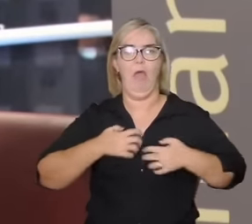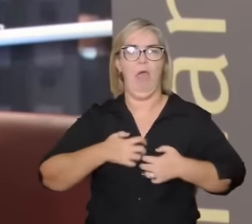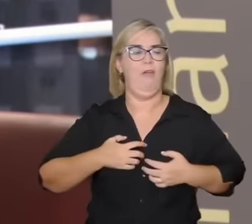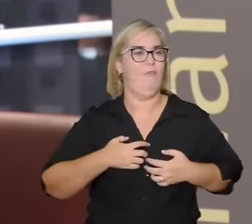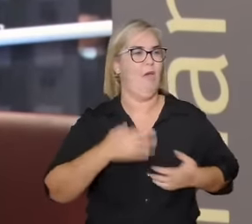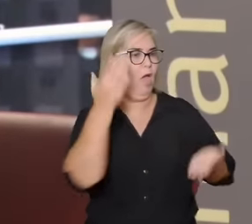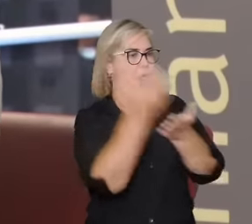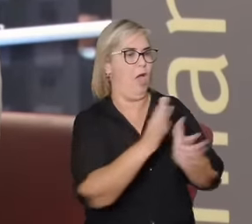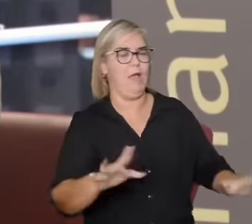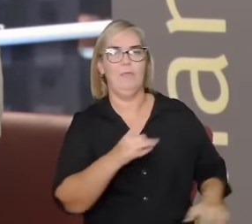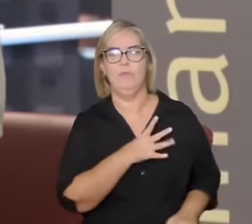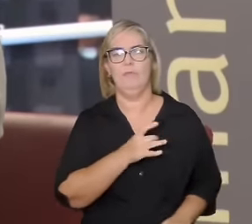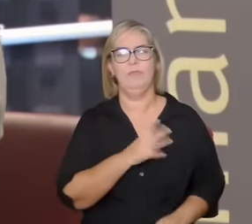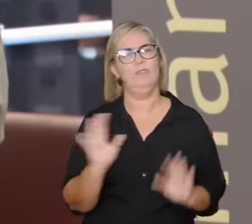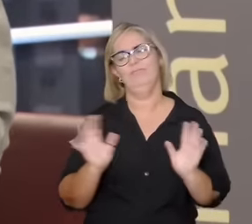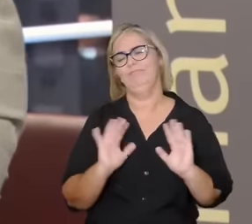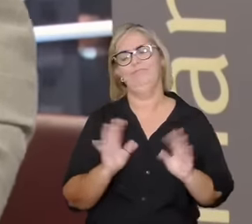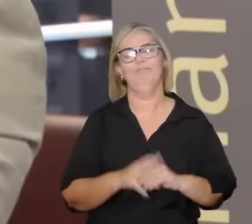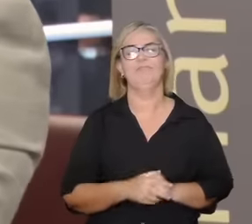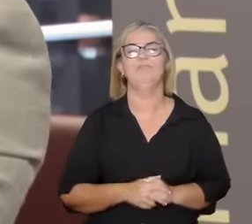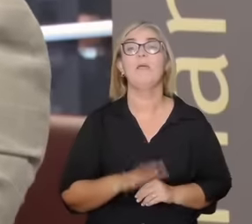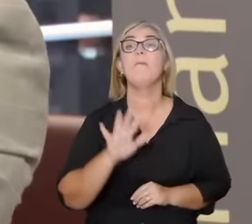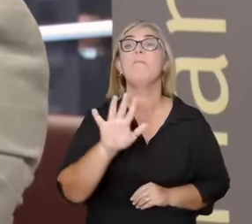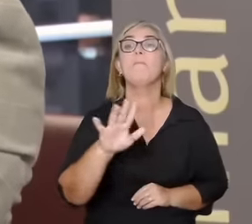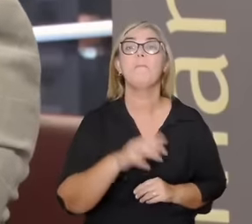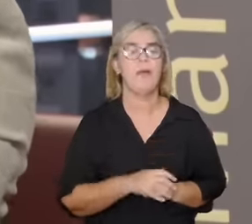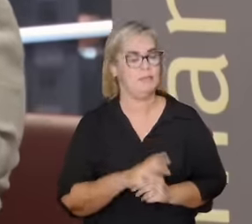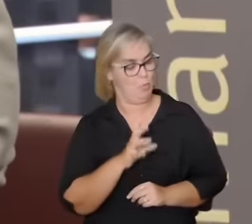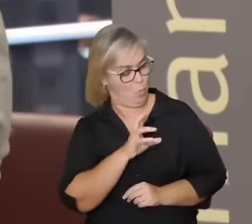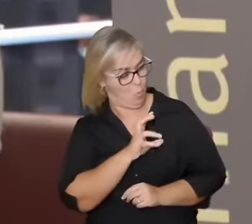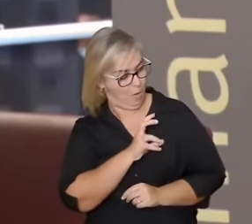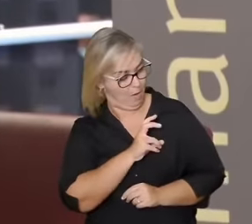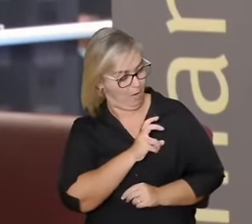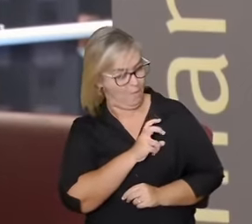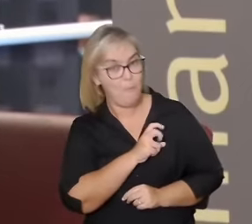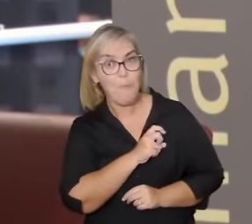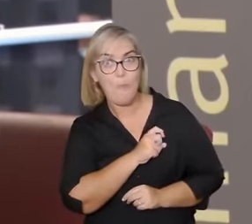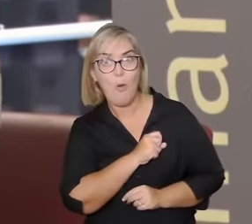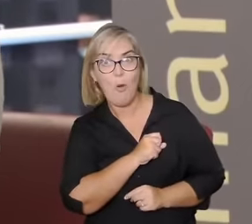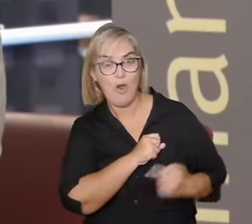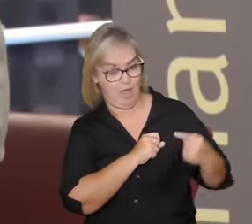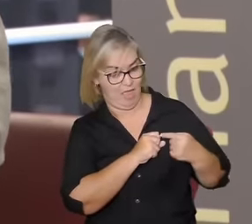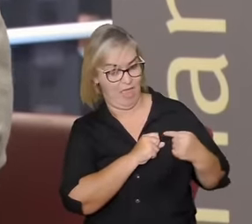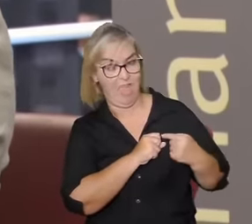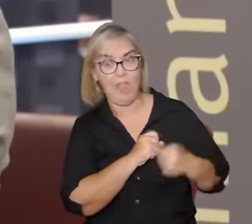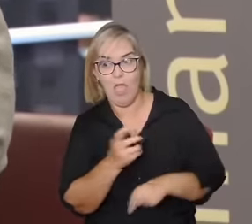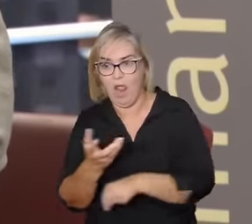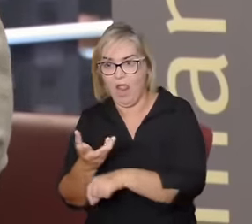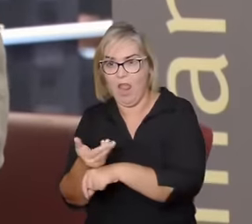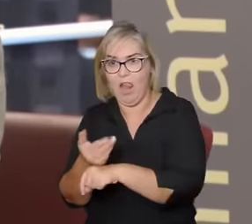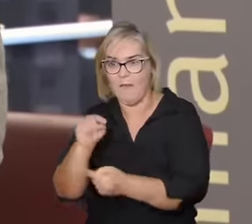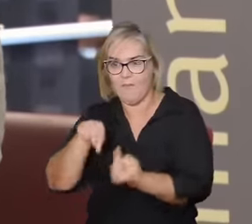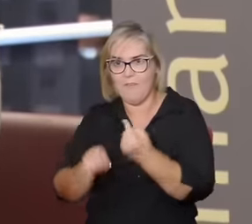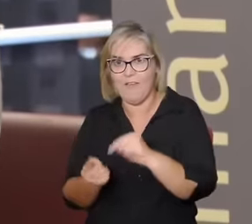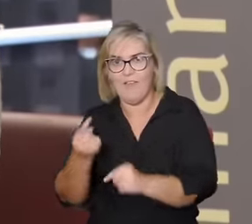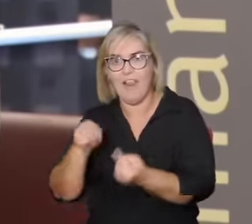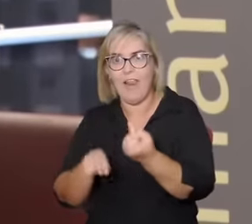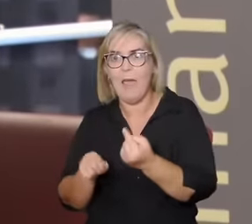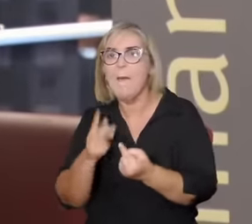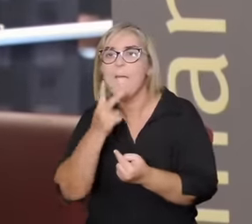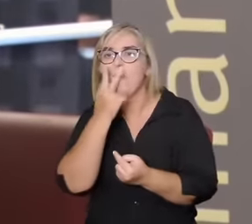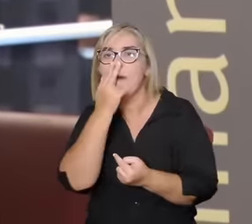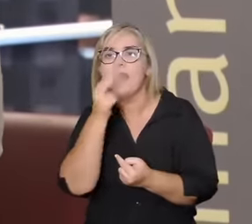mas qual a potência do amor o amor por ser um afeto catalisador de bem estar o amor é o afeto que usa os outros